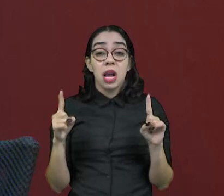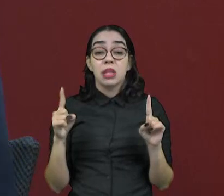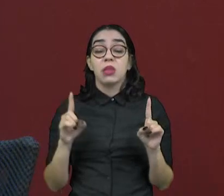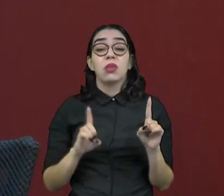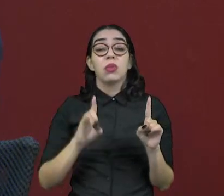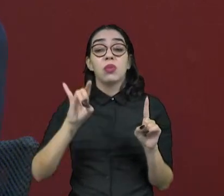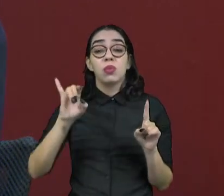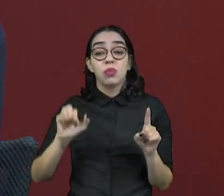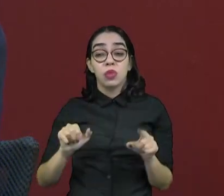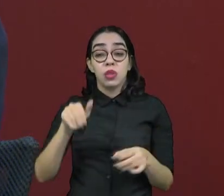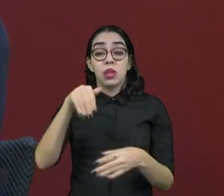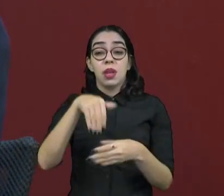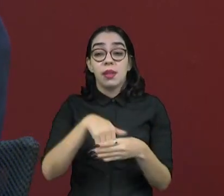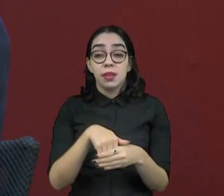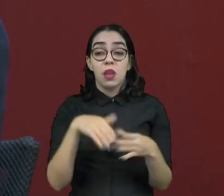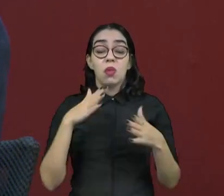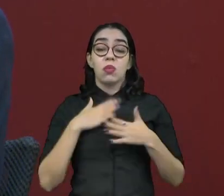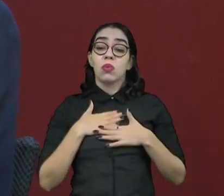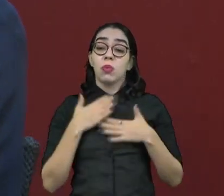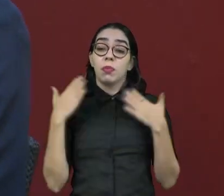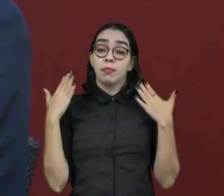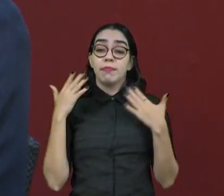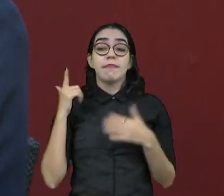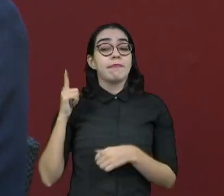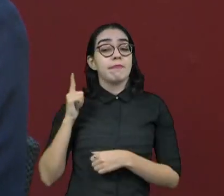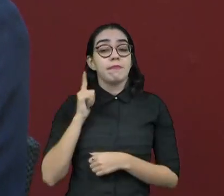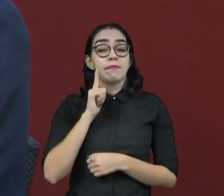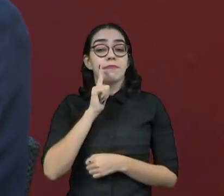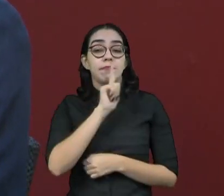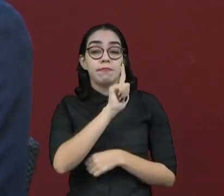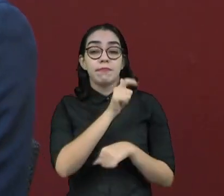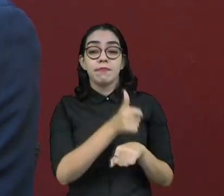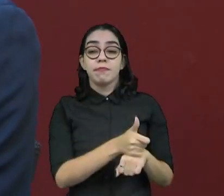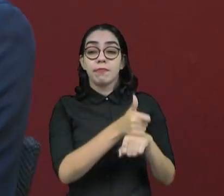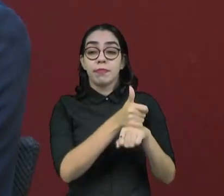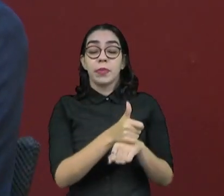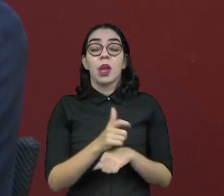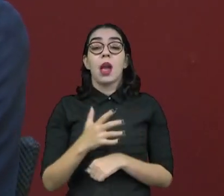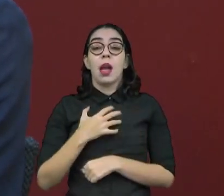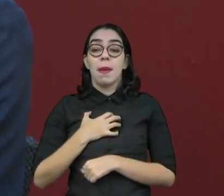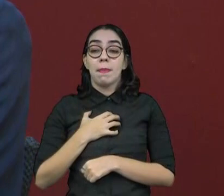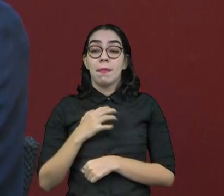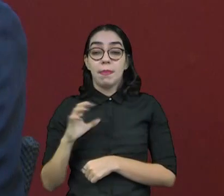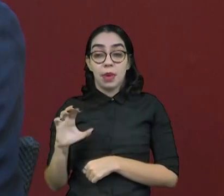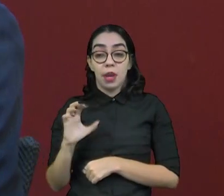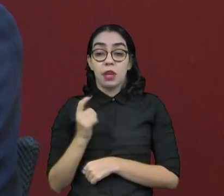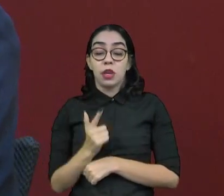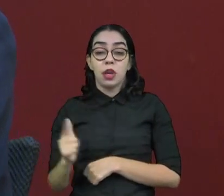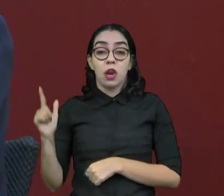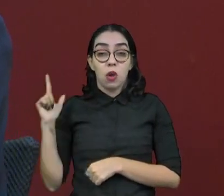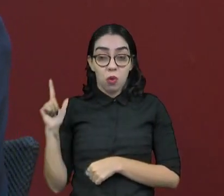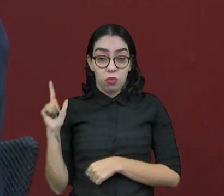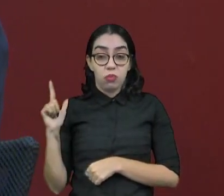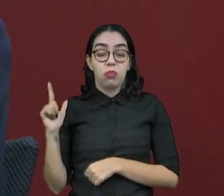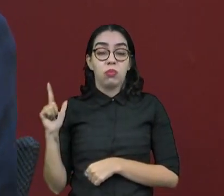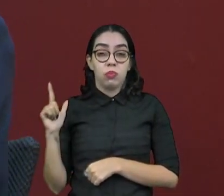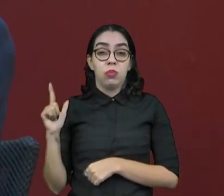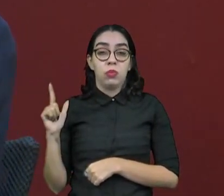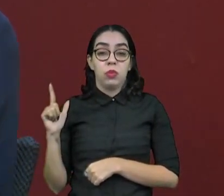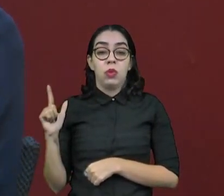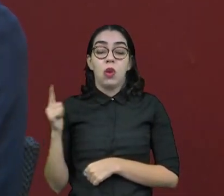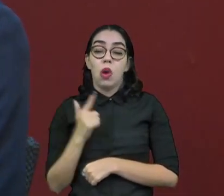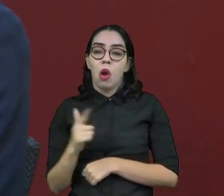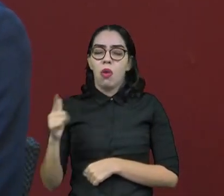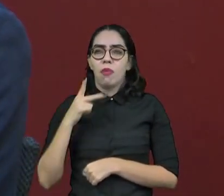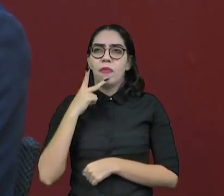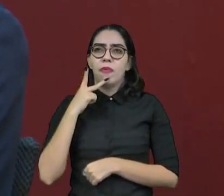dia da eleição, foi uma surpresa ganhando o primeiro turno. Mesma coisa, por exemplo, na Bahia, onde o candidato a Semineto era dado como uma vitória certa